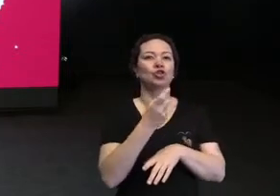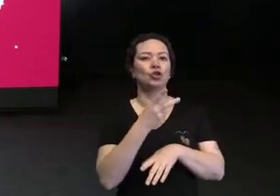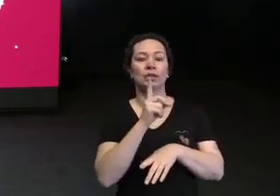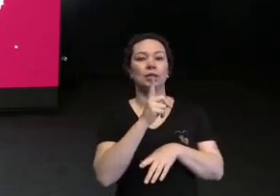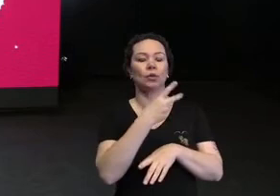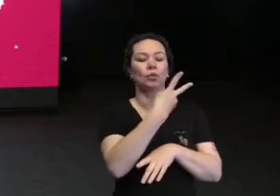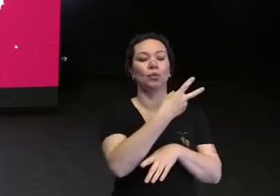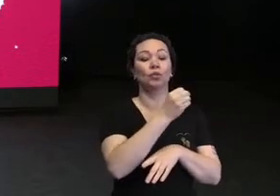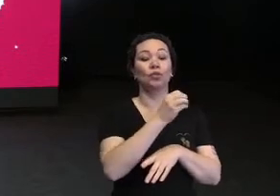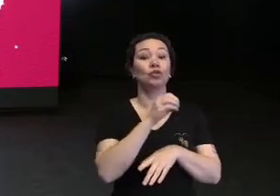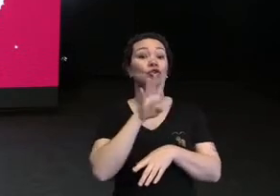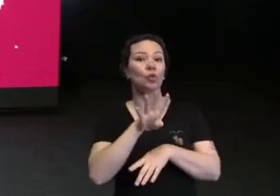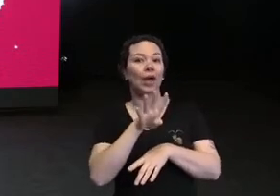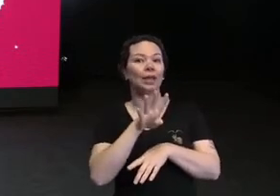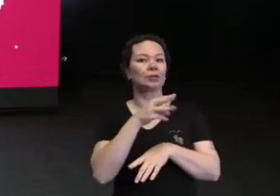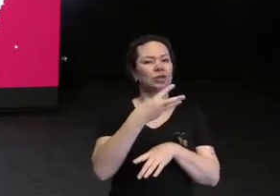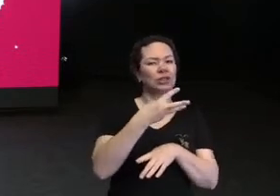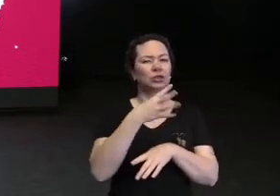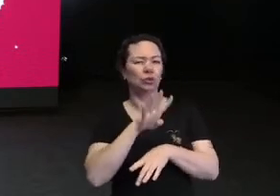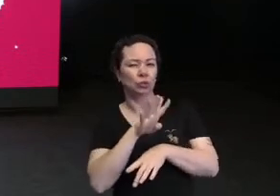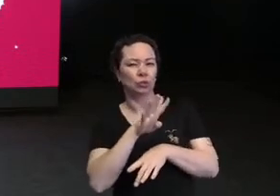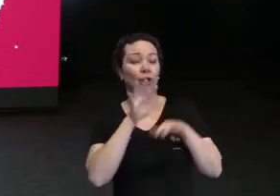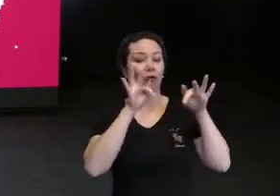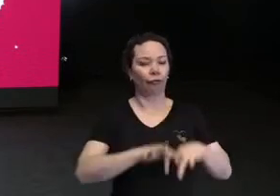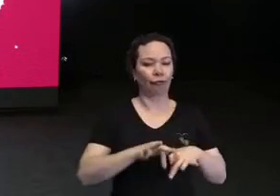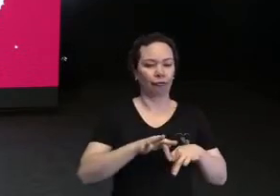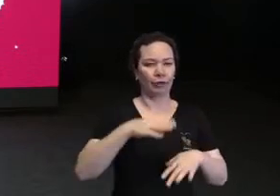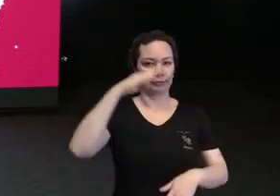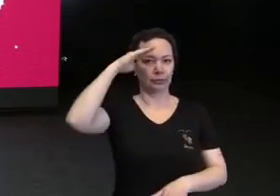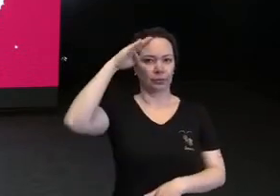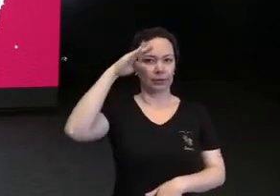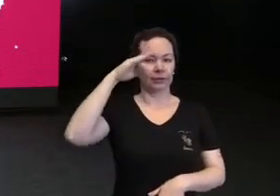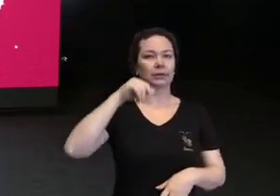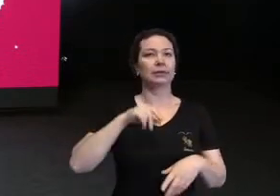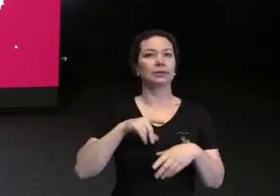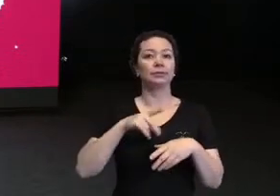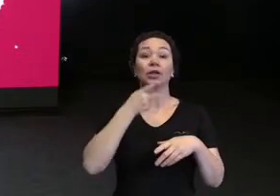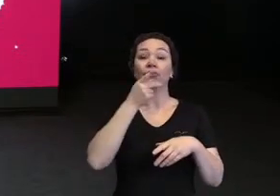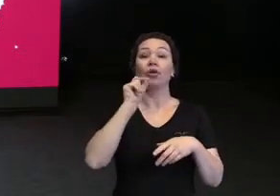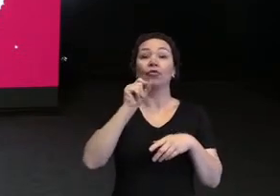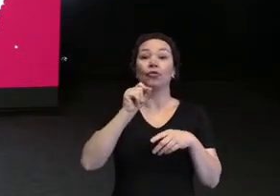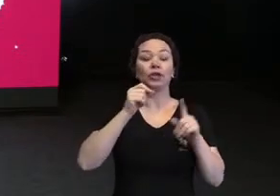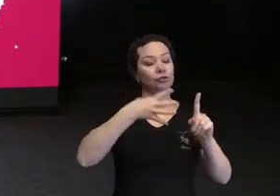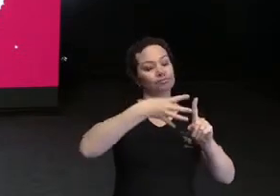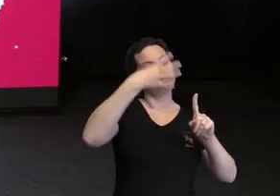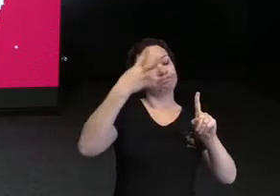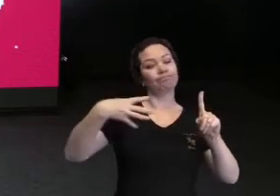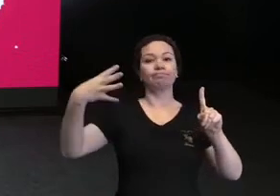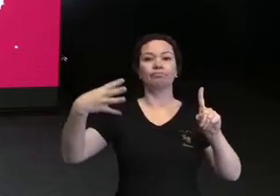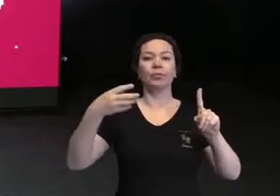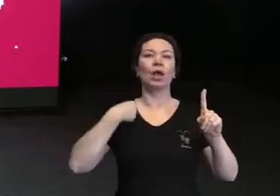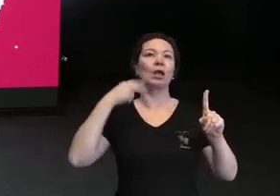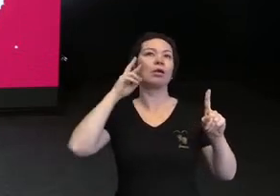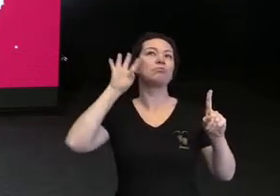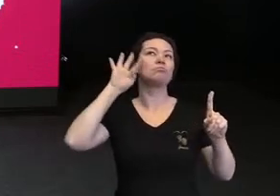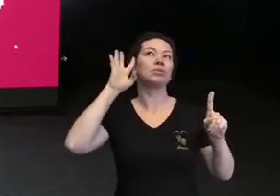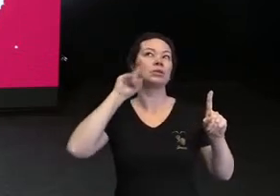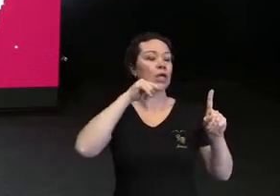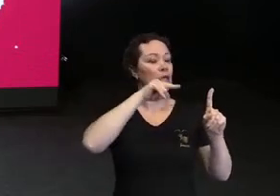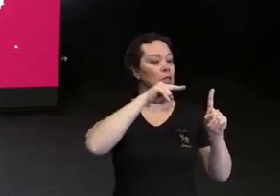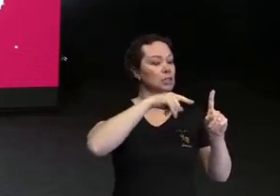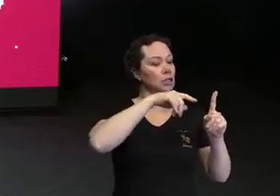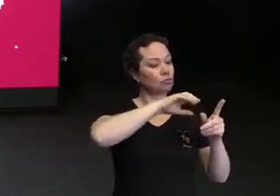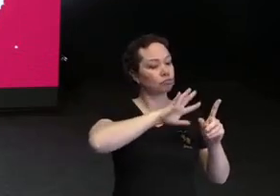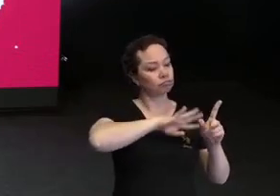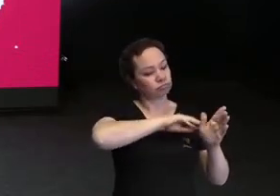em 2004, 2003, depois que eu saí do quartel, que falava sobre homossexualidade. Eu falei assim, cara, eu vou transformar essa história num livro para ver